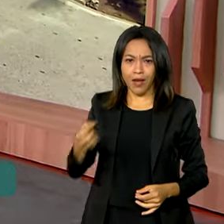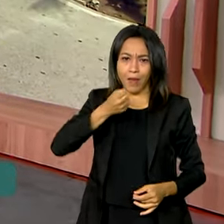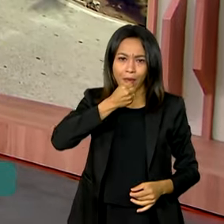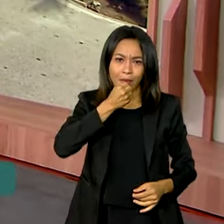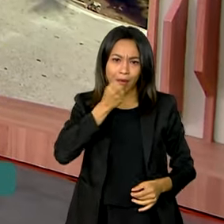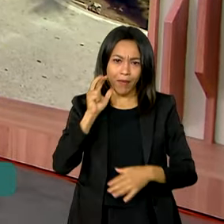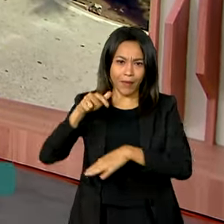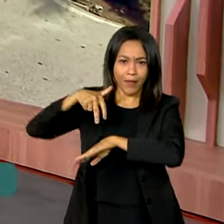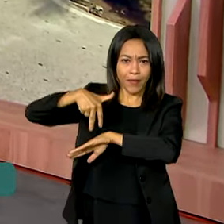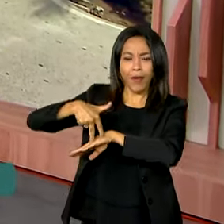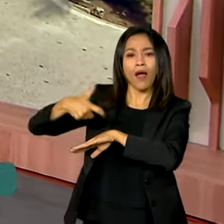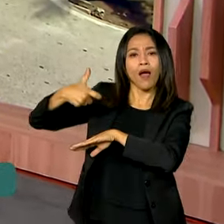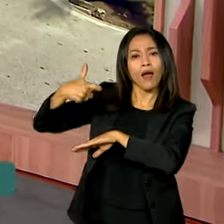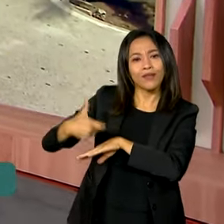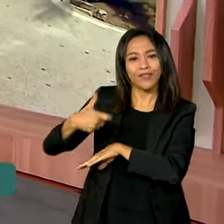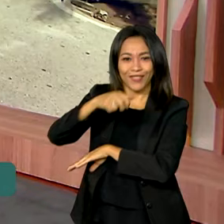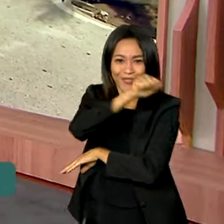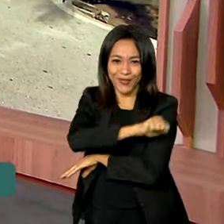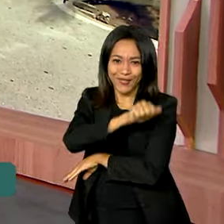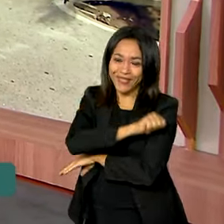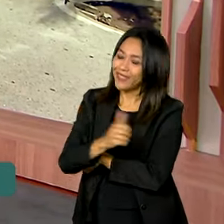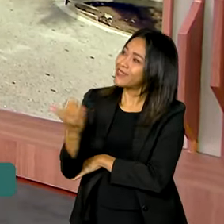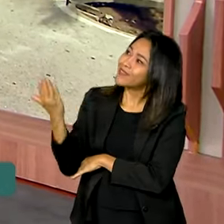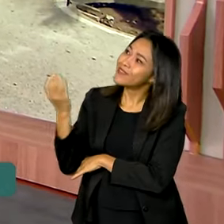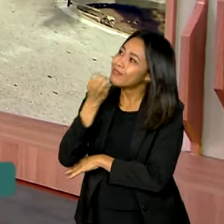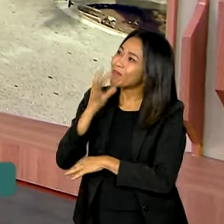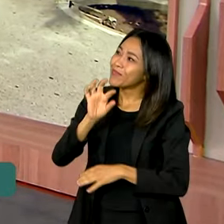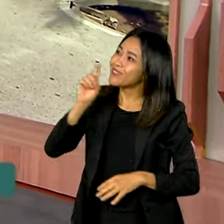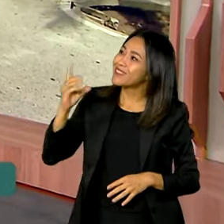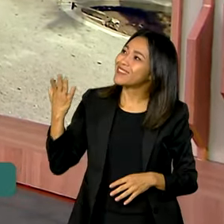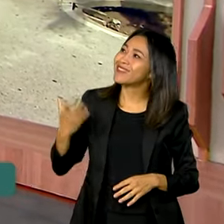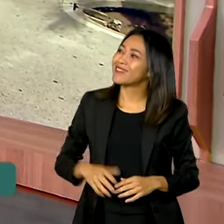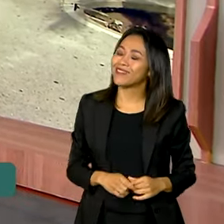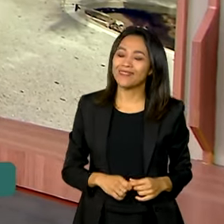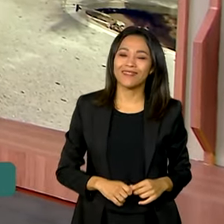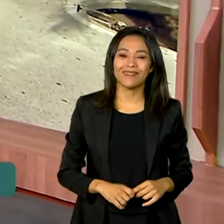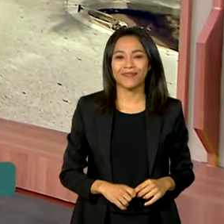Boiunga, que fala ao vivo direto do Rio de Janeiro. Bom dia, Claudinha.